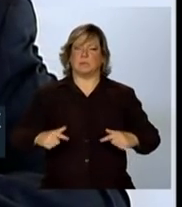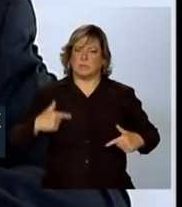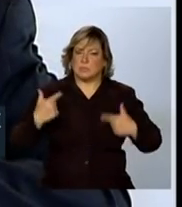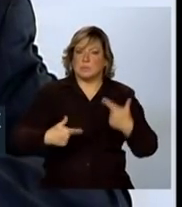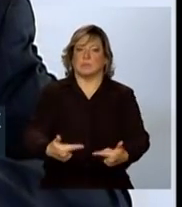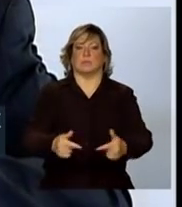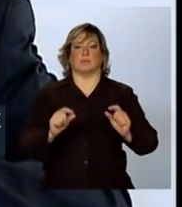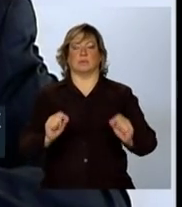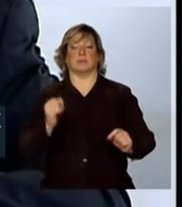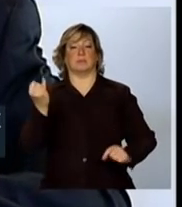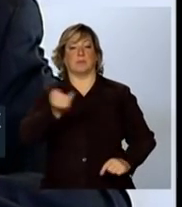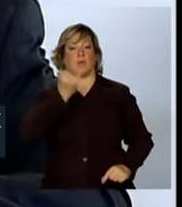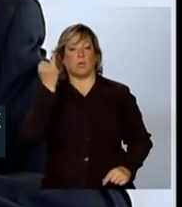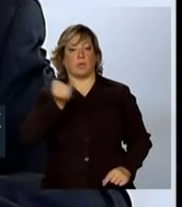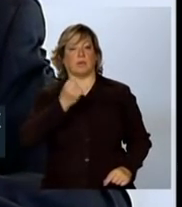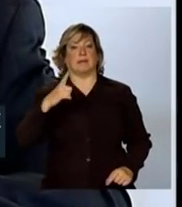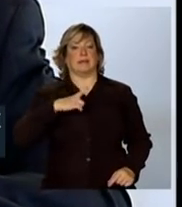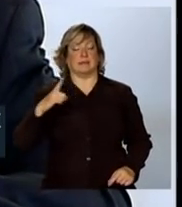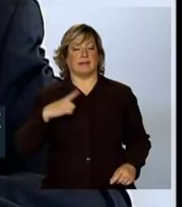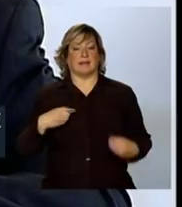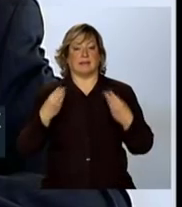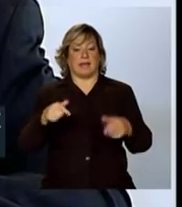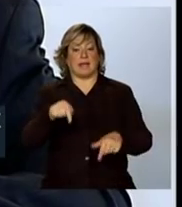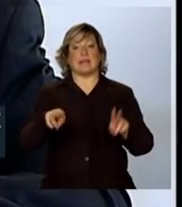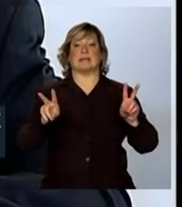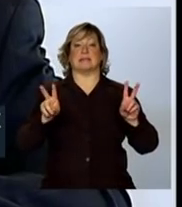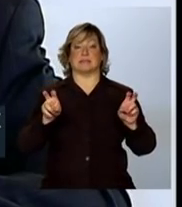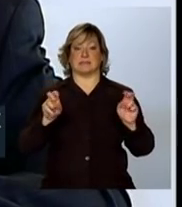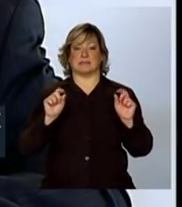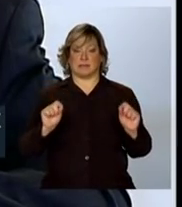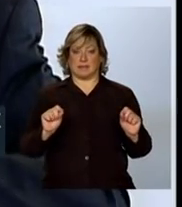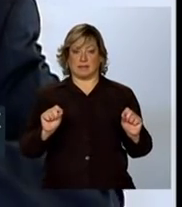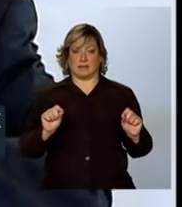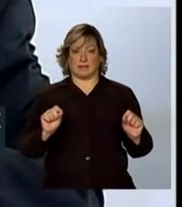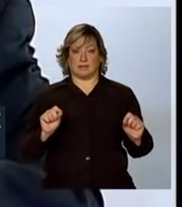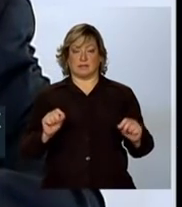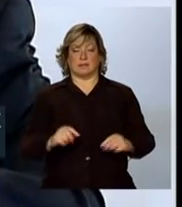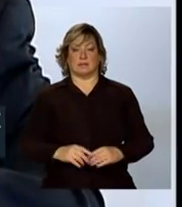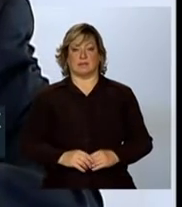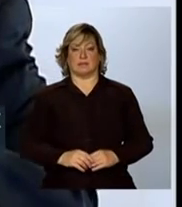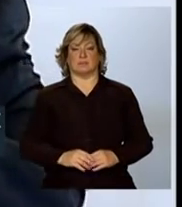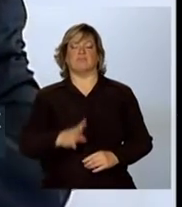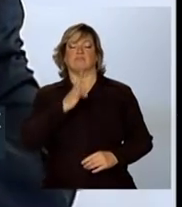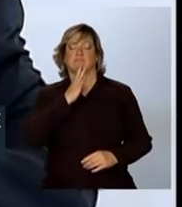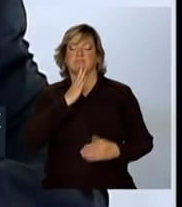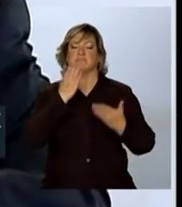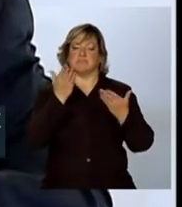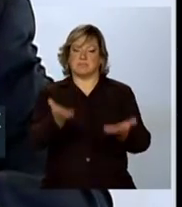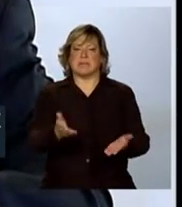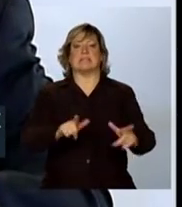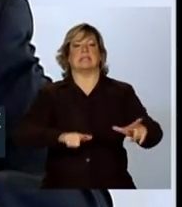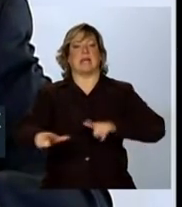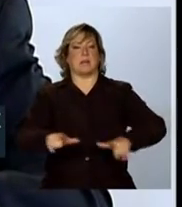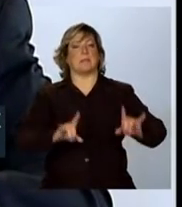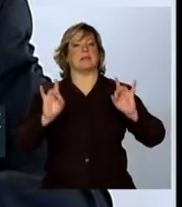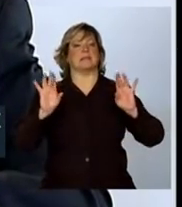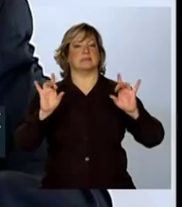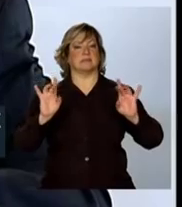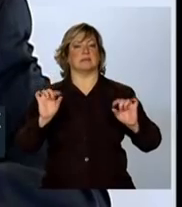importantes que estão sendo dados neste tema. Reconhecer o trabalho especial da